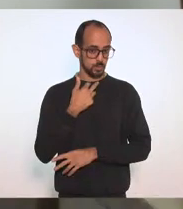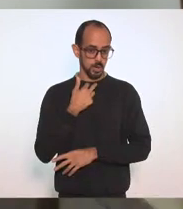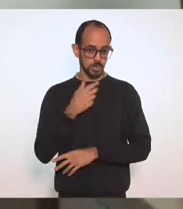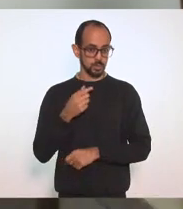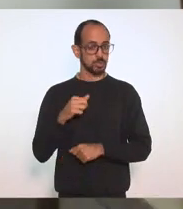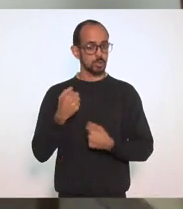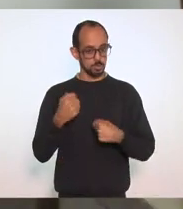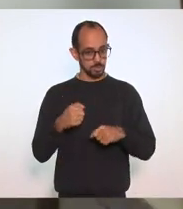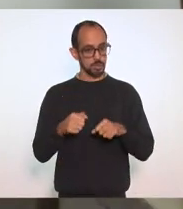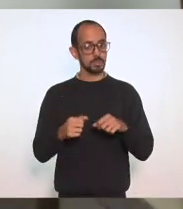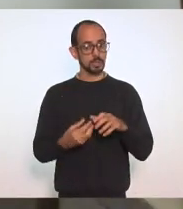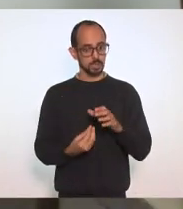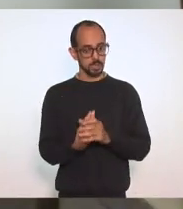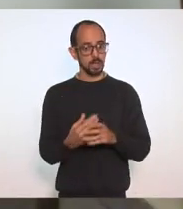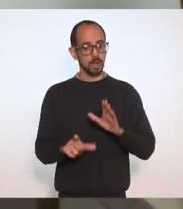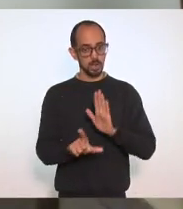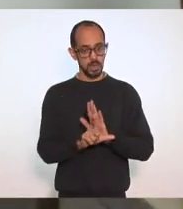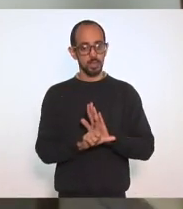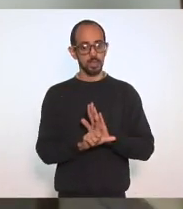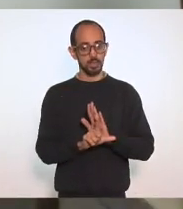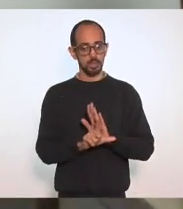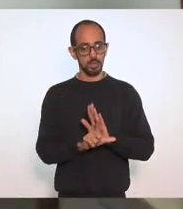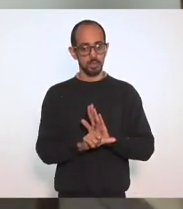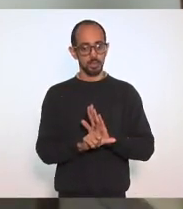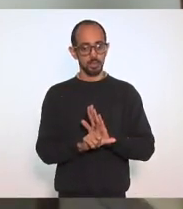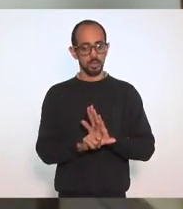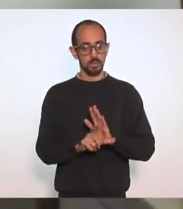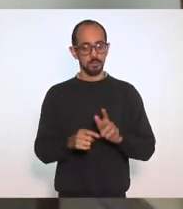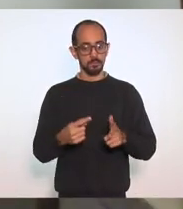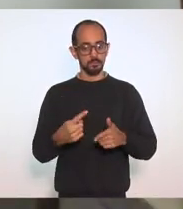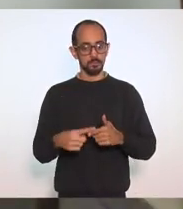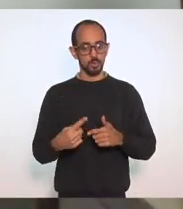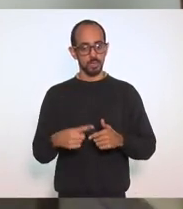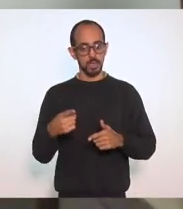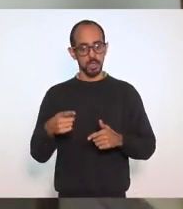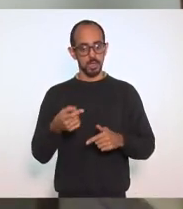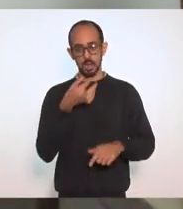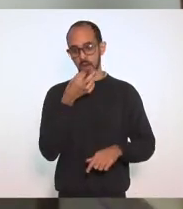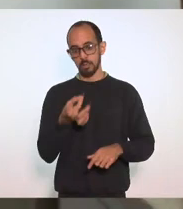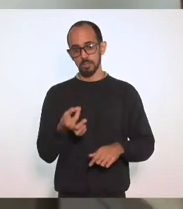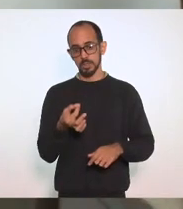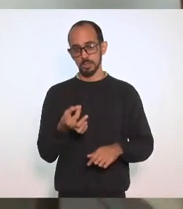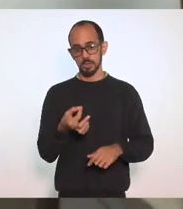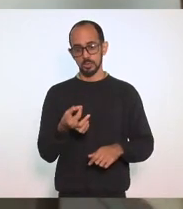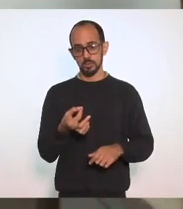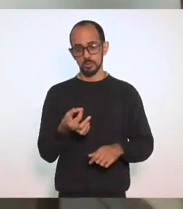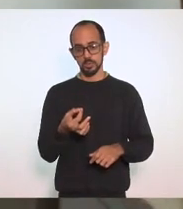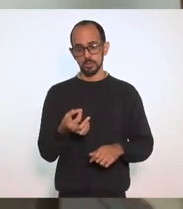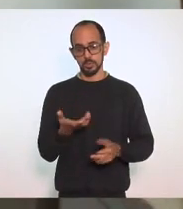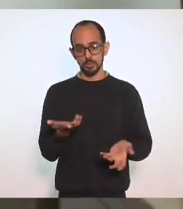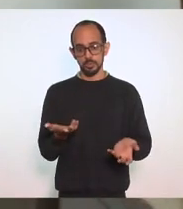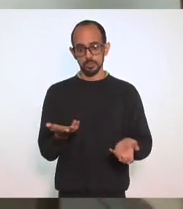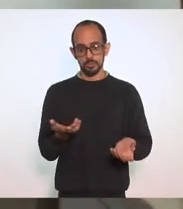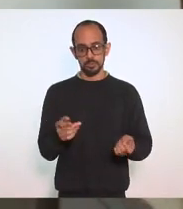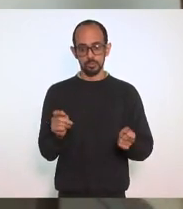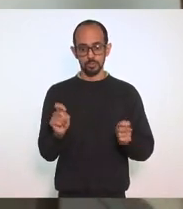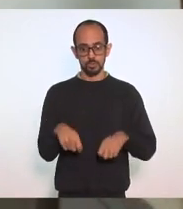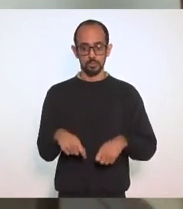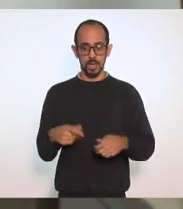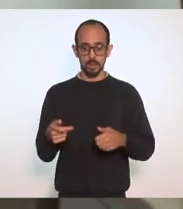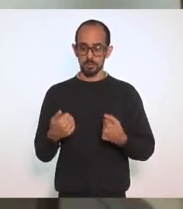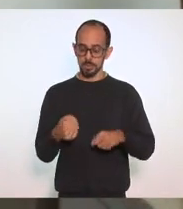se é possível, no seu parecer, o senhor alterar essa questão,